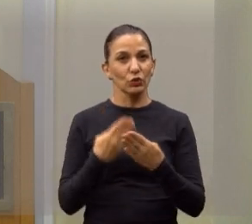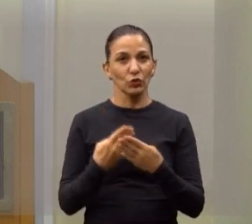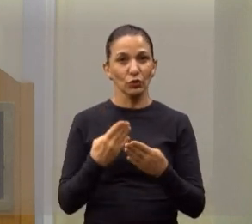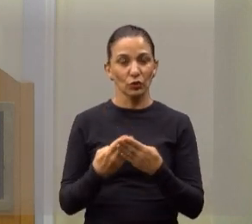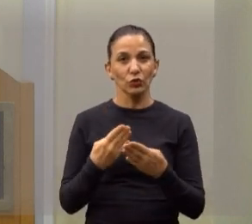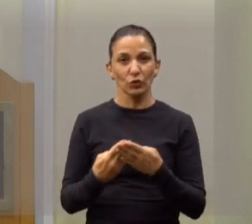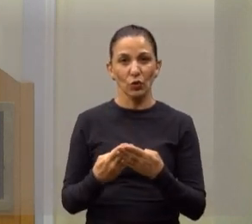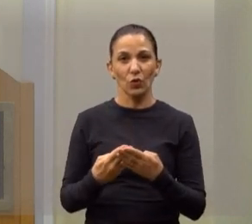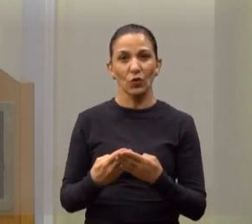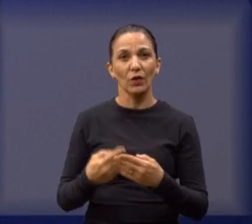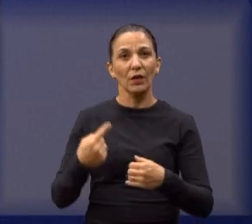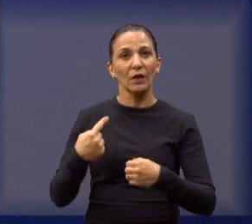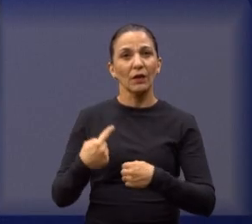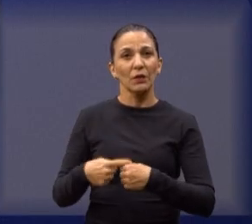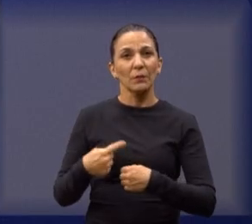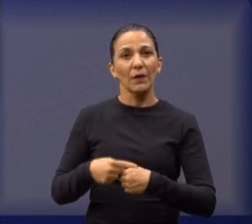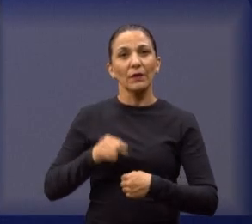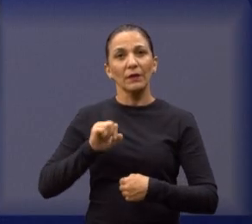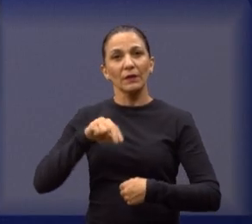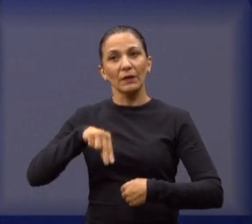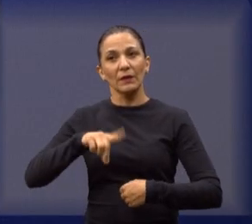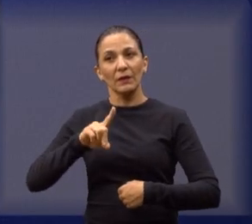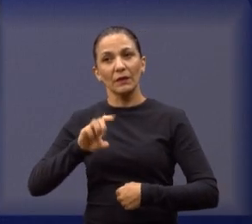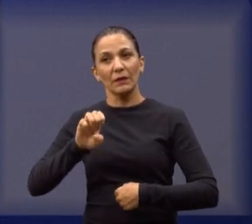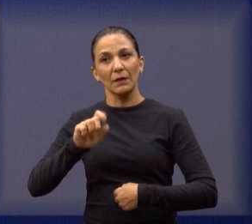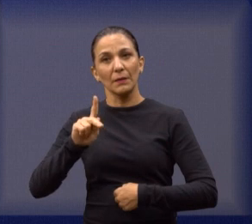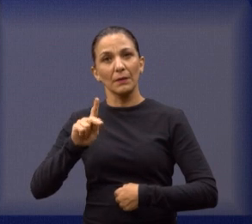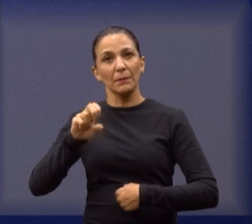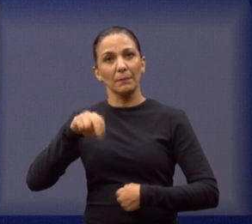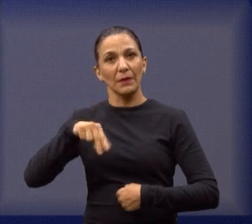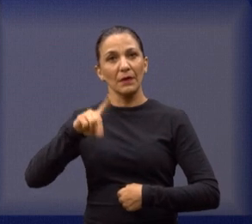na Vila Independência. Foi muito bacana.